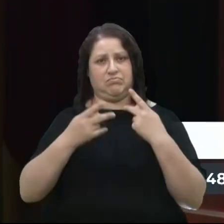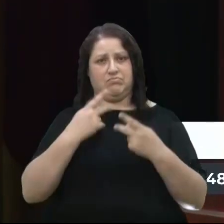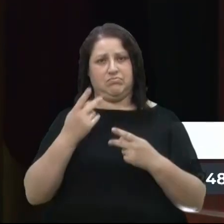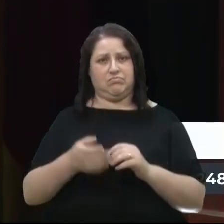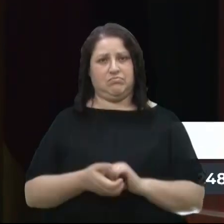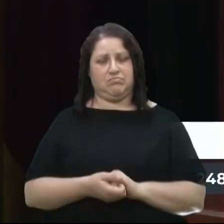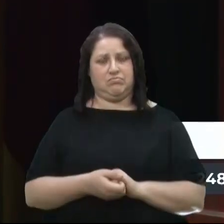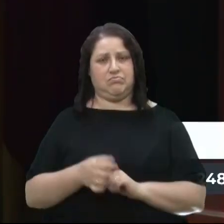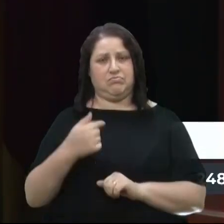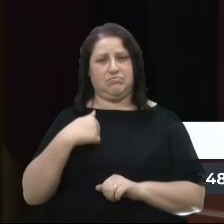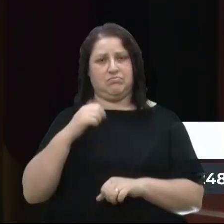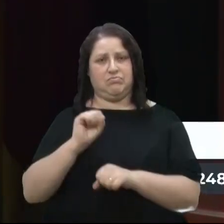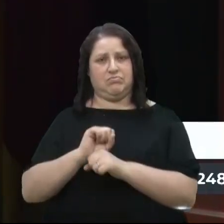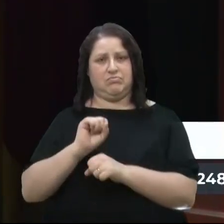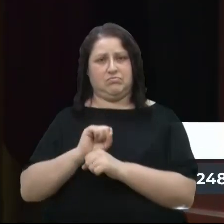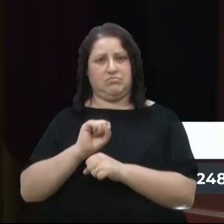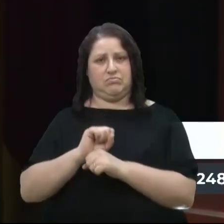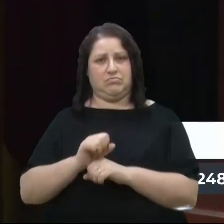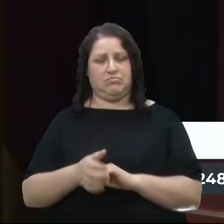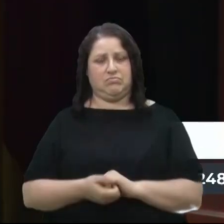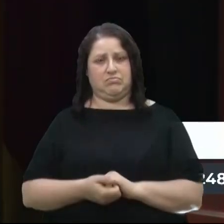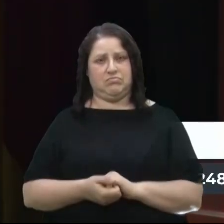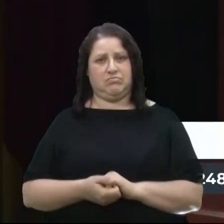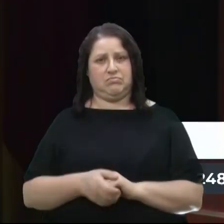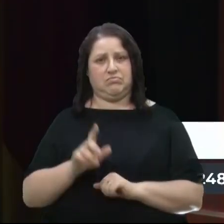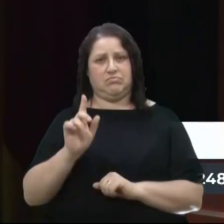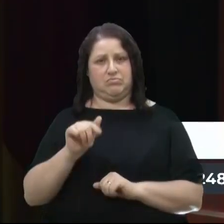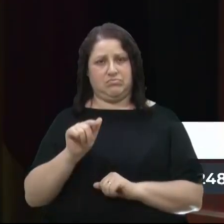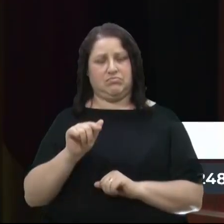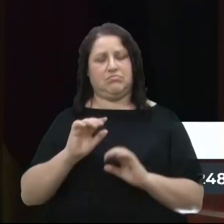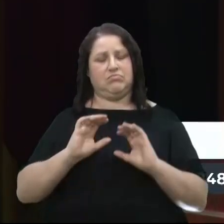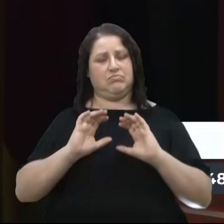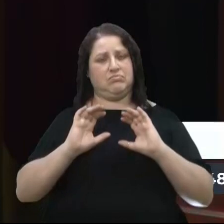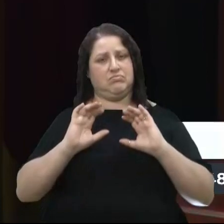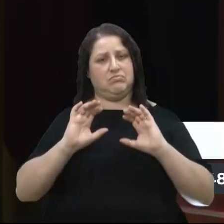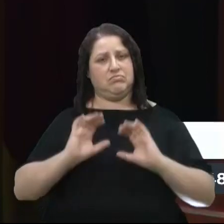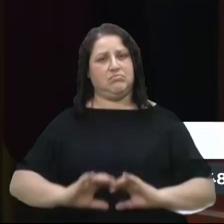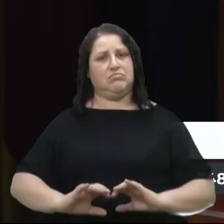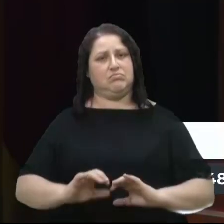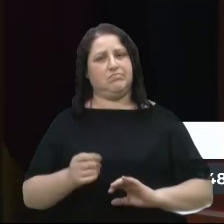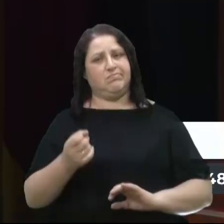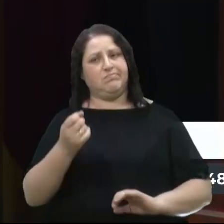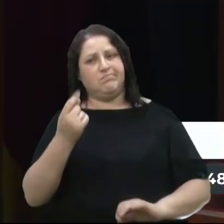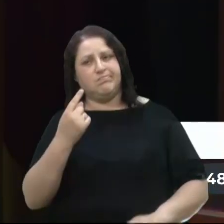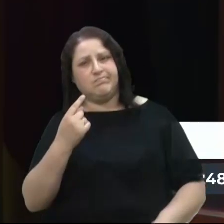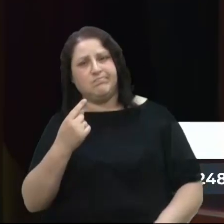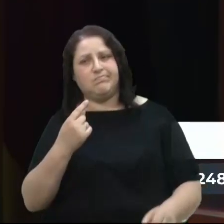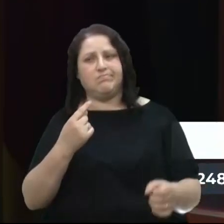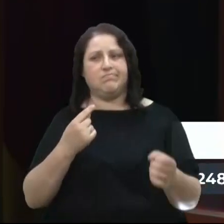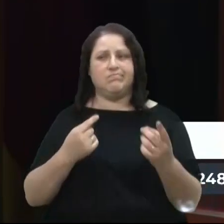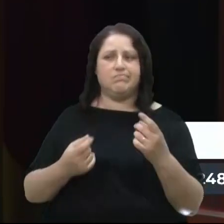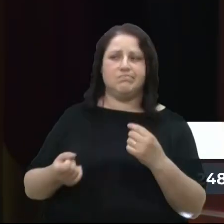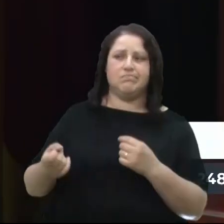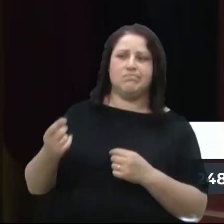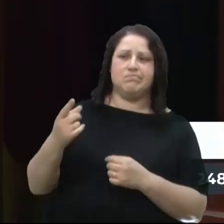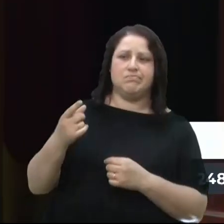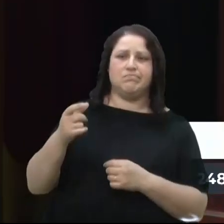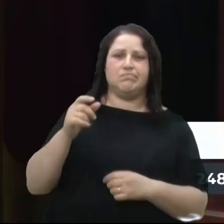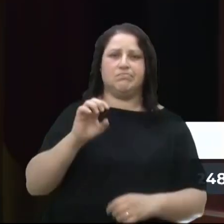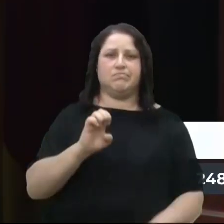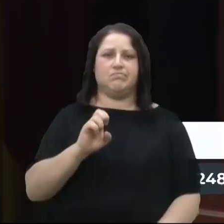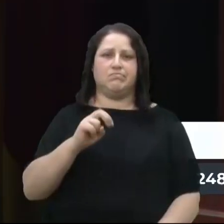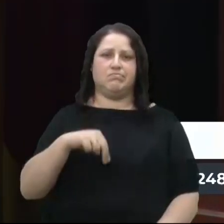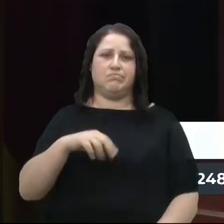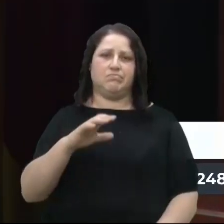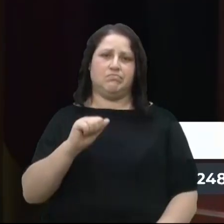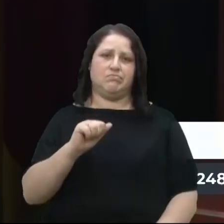eu espero que seja atitude isolada de encarregado de